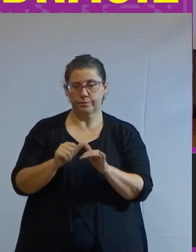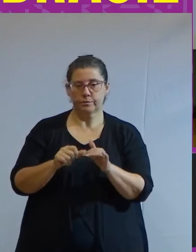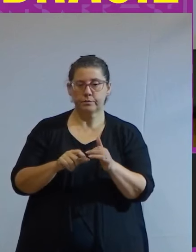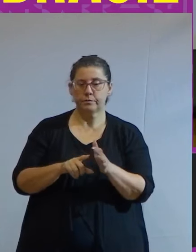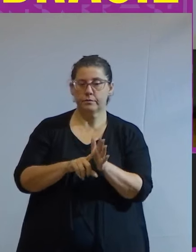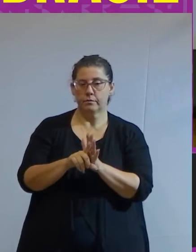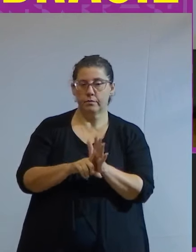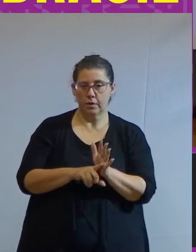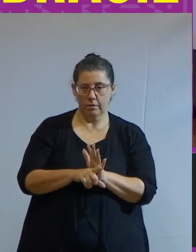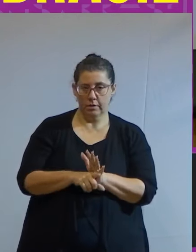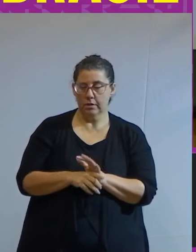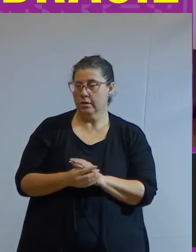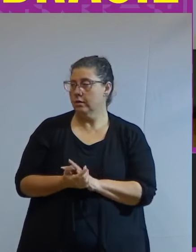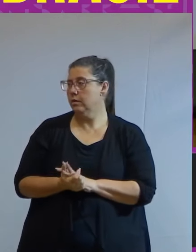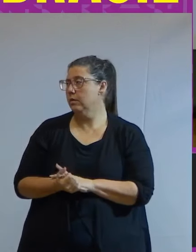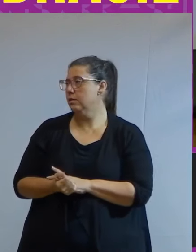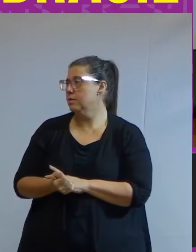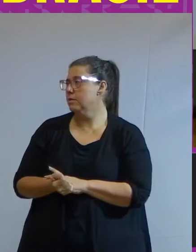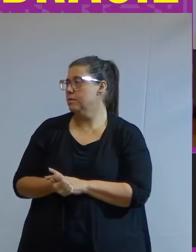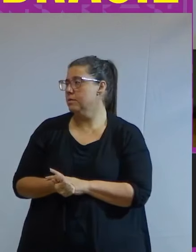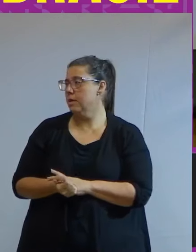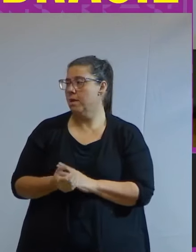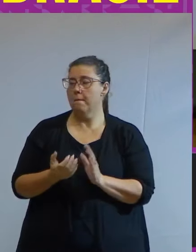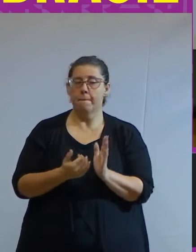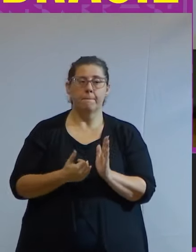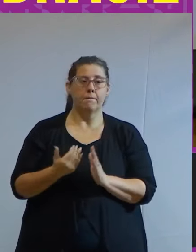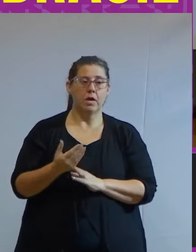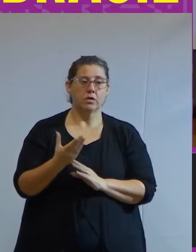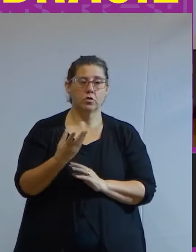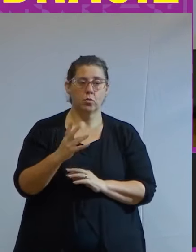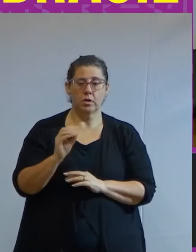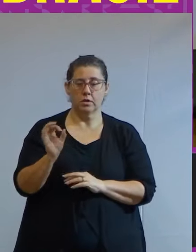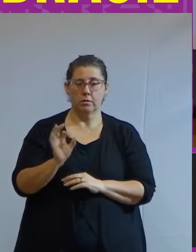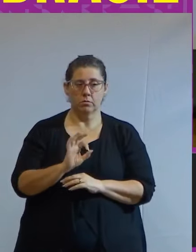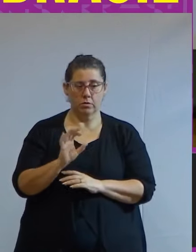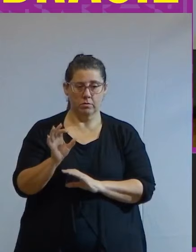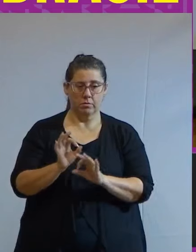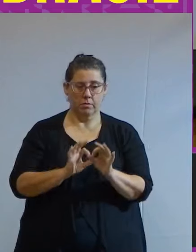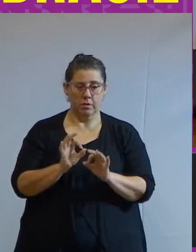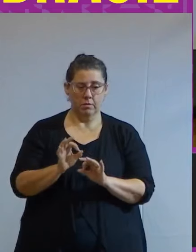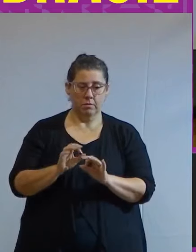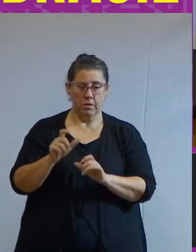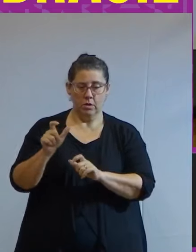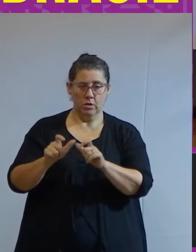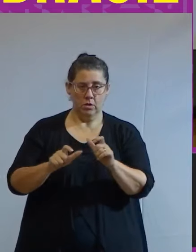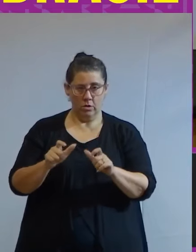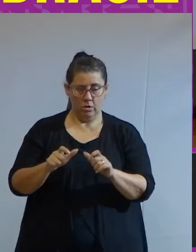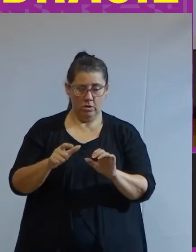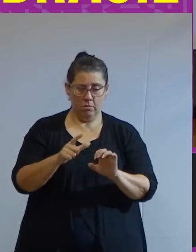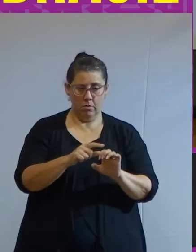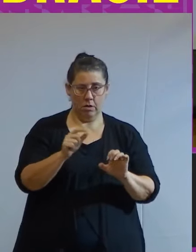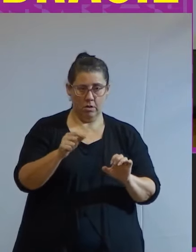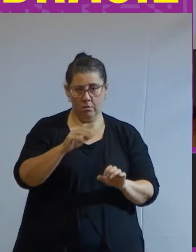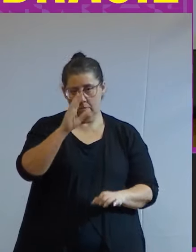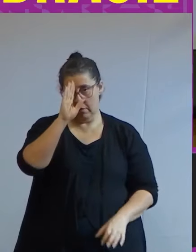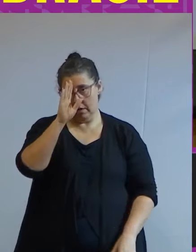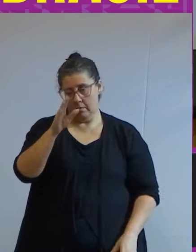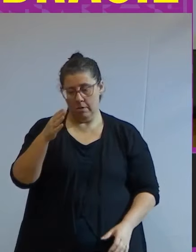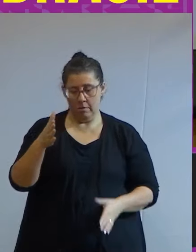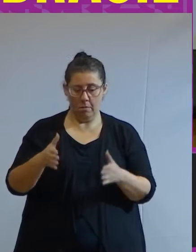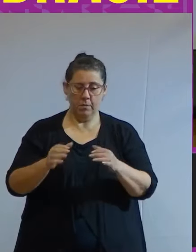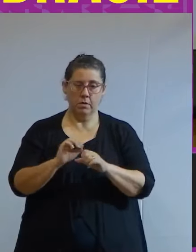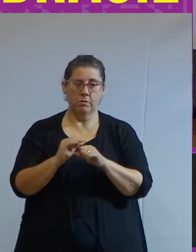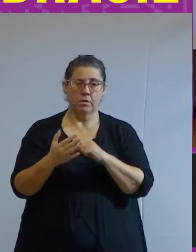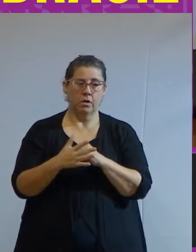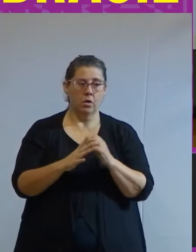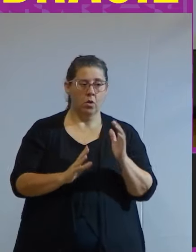da pequenas empresas e grandes negócios que mais de 40% das empresas que são feitas por pequenos empreendedores principalmente na pandemia eles